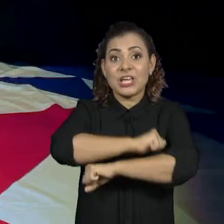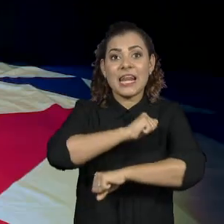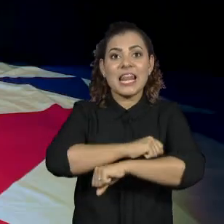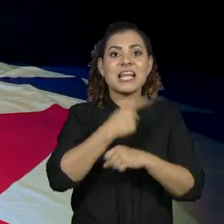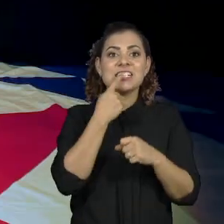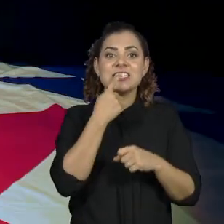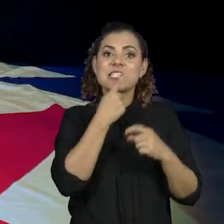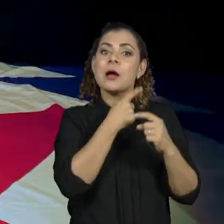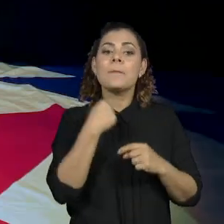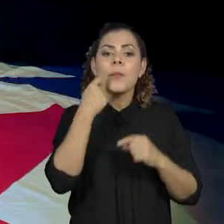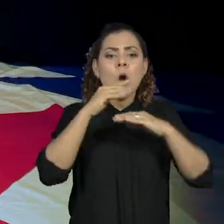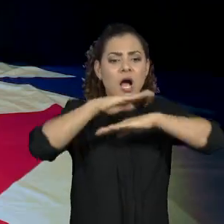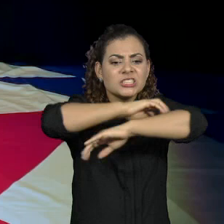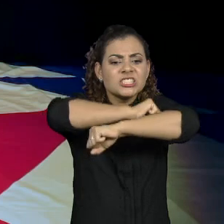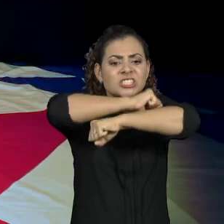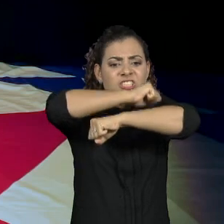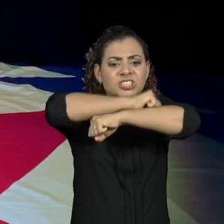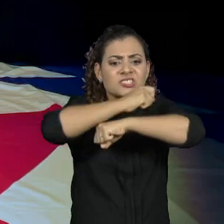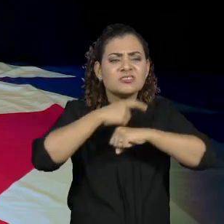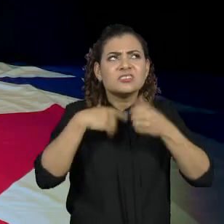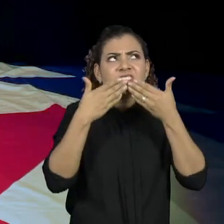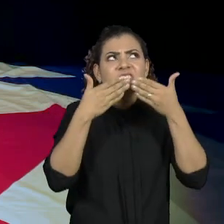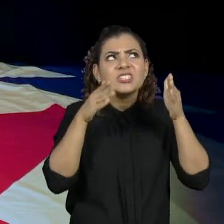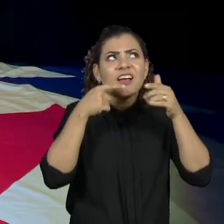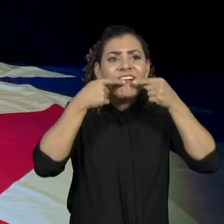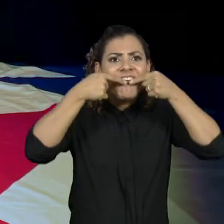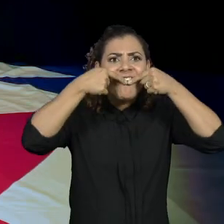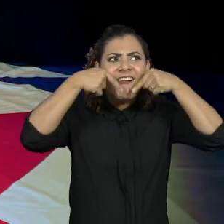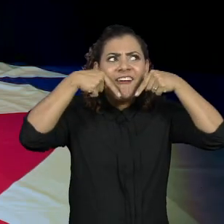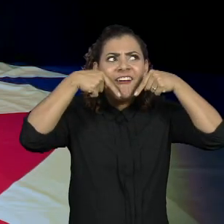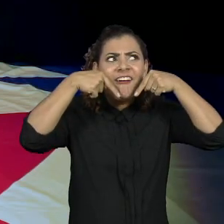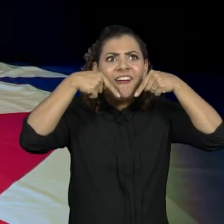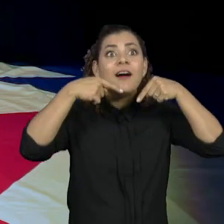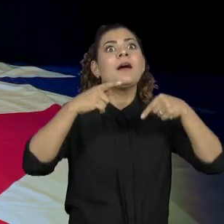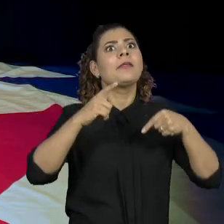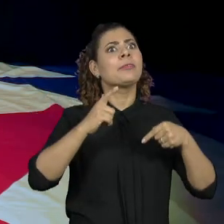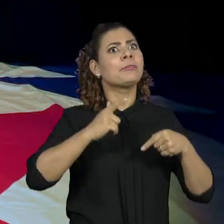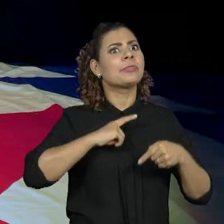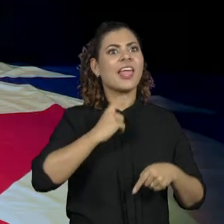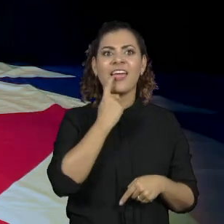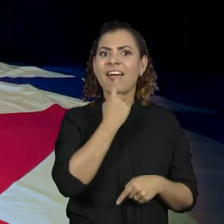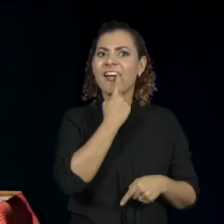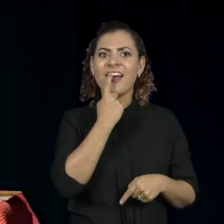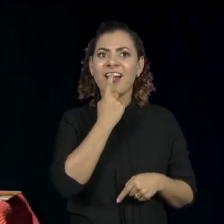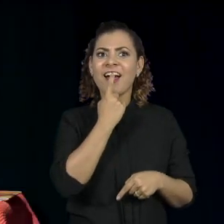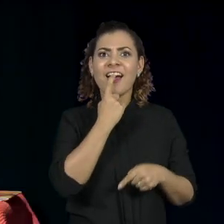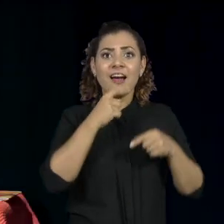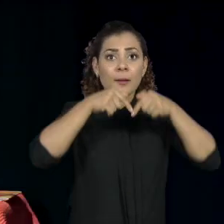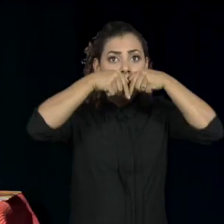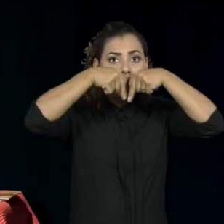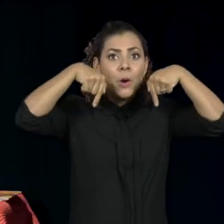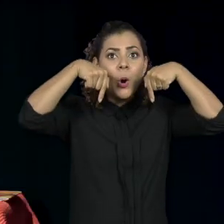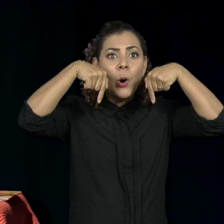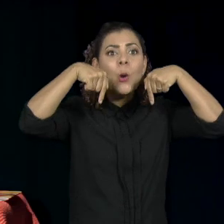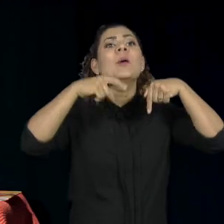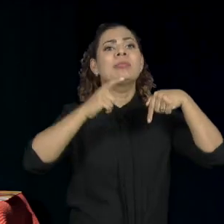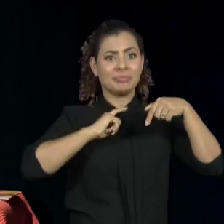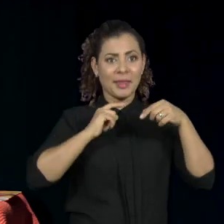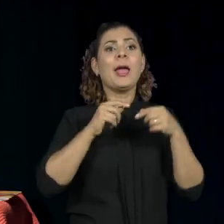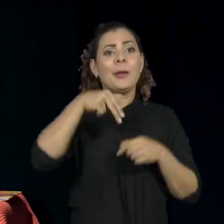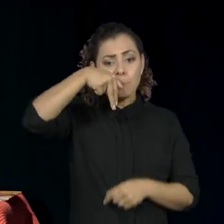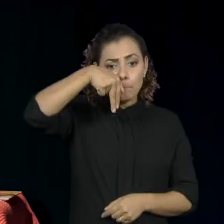boca. Muito em ler para a Lua desde pequenininha, desde bebê, principalmente para estimular a